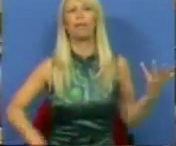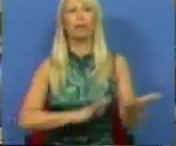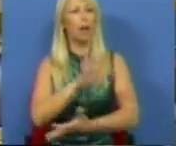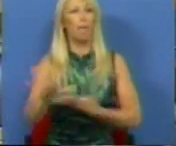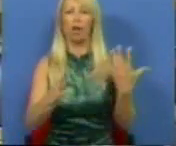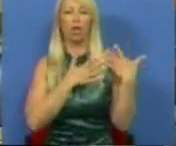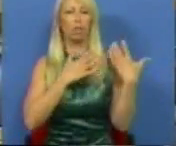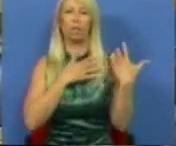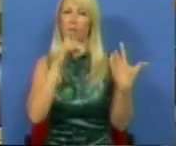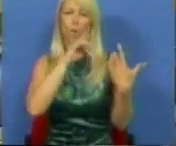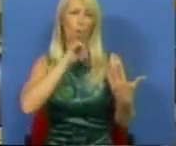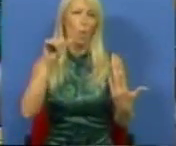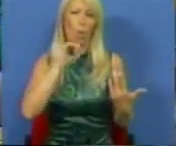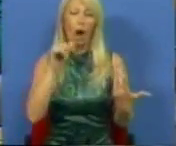de reordenamento da rede escolar. Muito obrigada, Sr. Presidente.